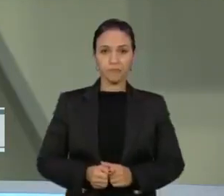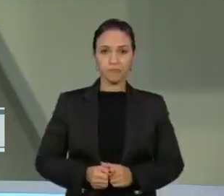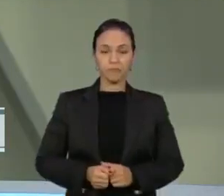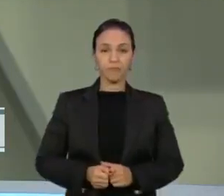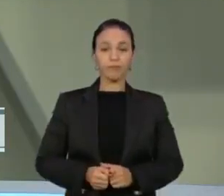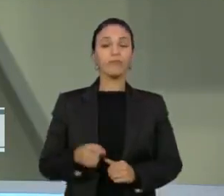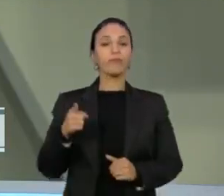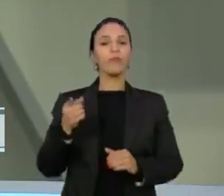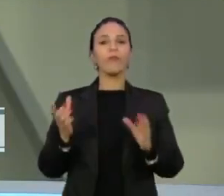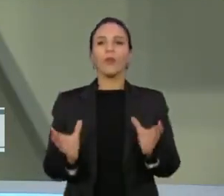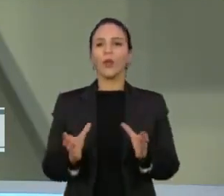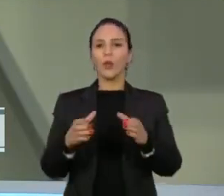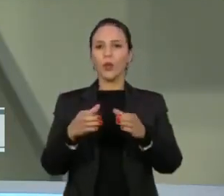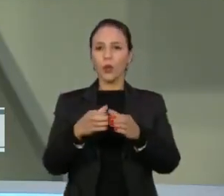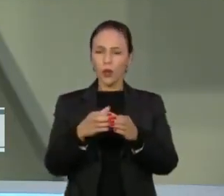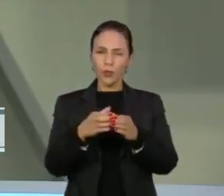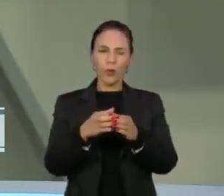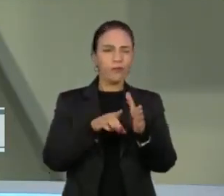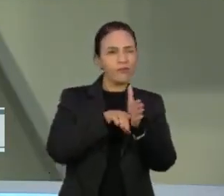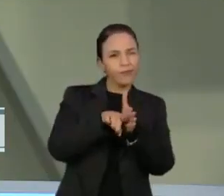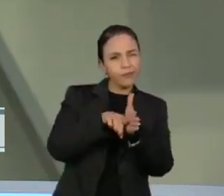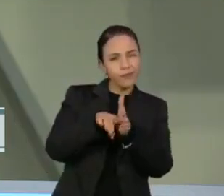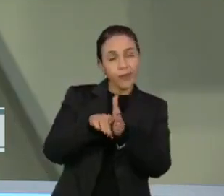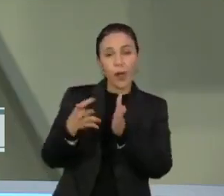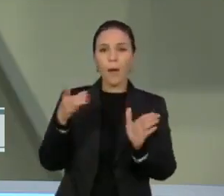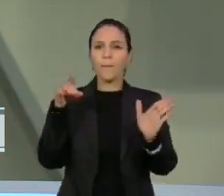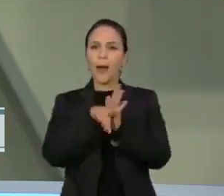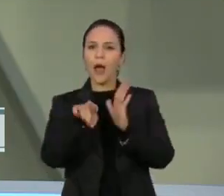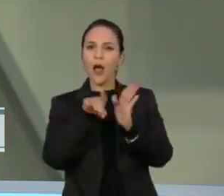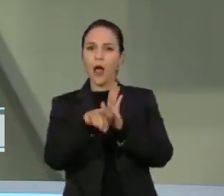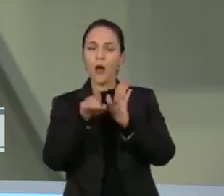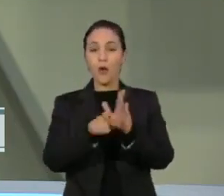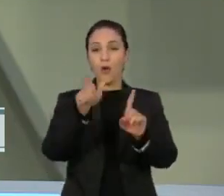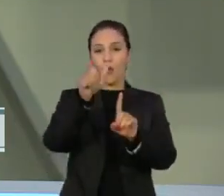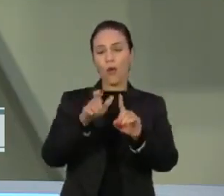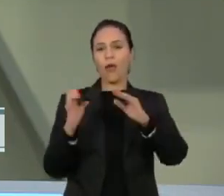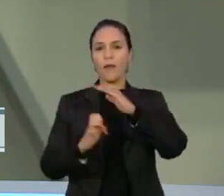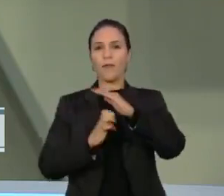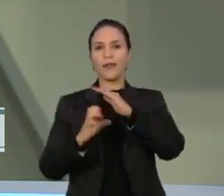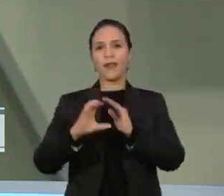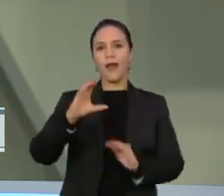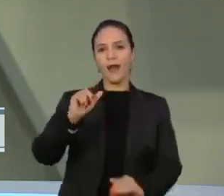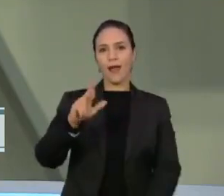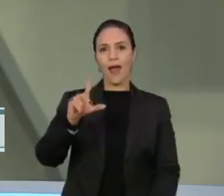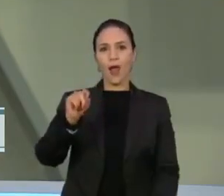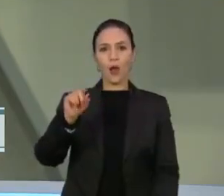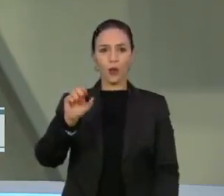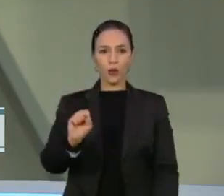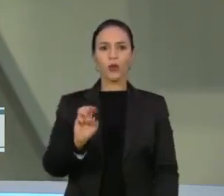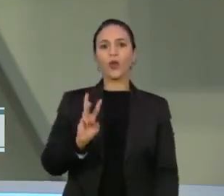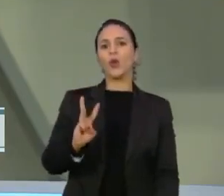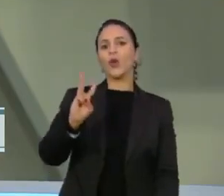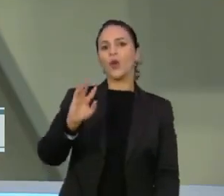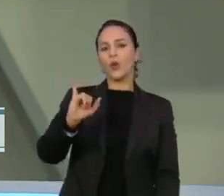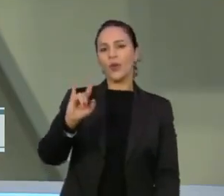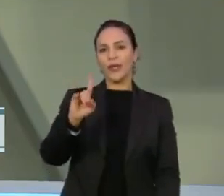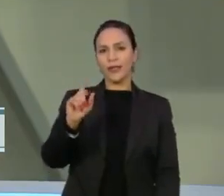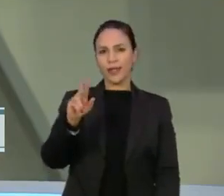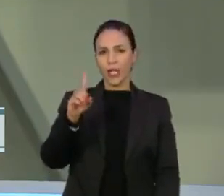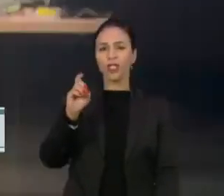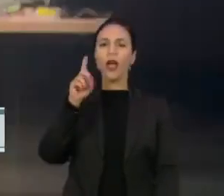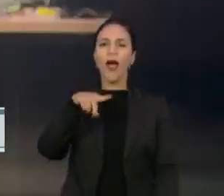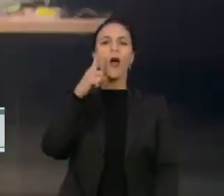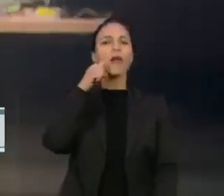A Comissão Parlamentar de Inquérito realiza agora perguntas ao empresário Carlos Wizard, apontado como um dos membros do gabinete